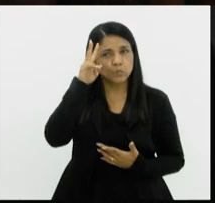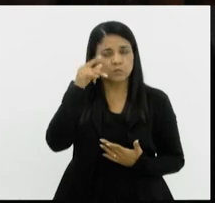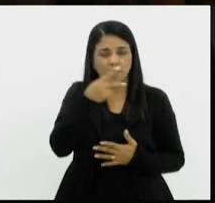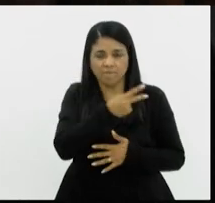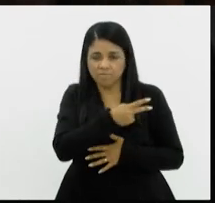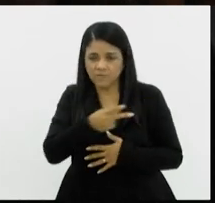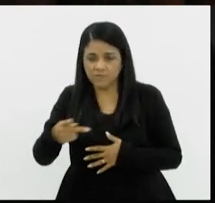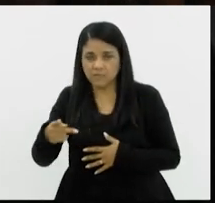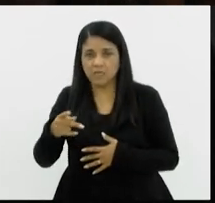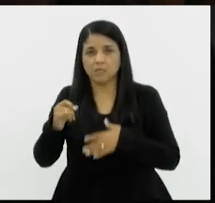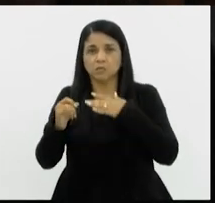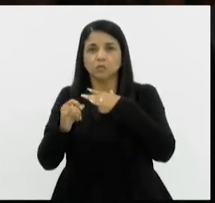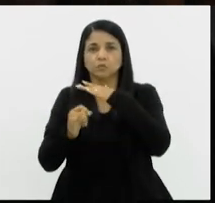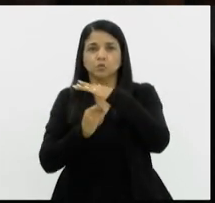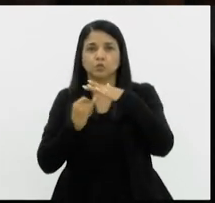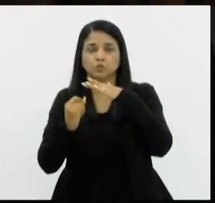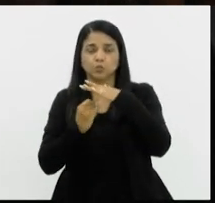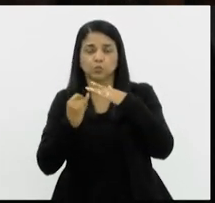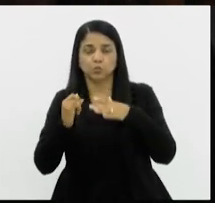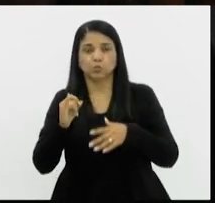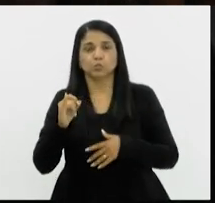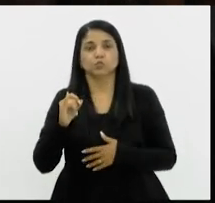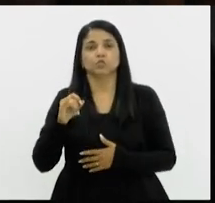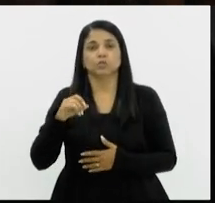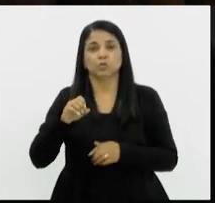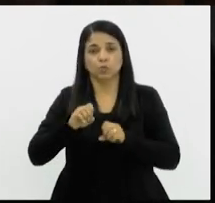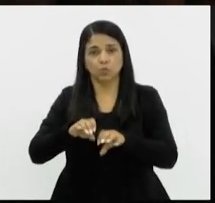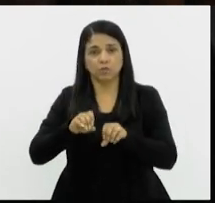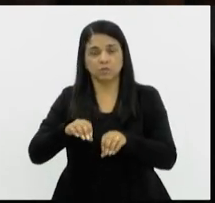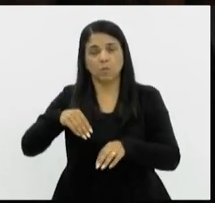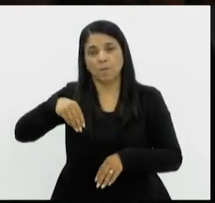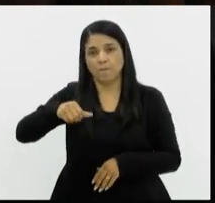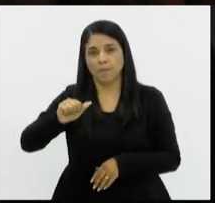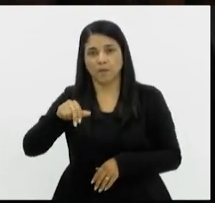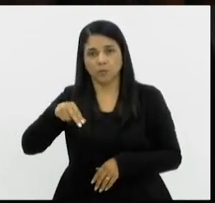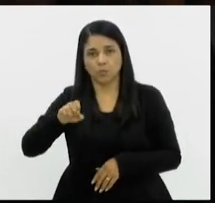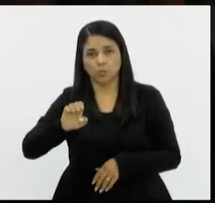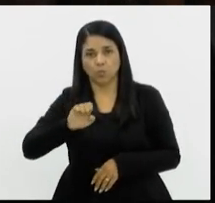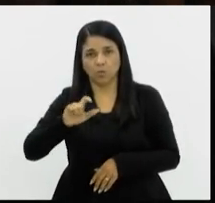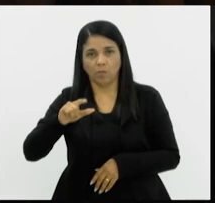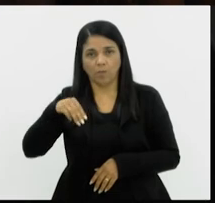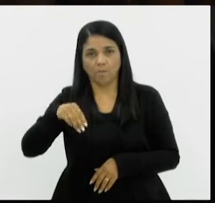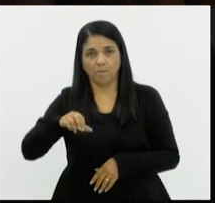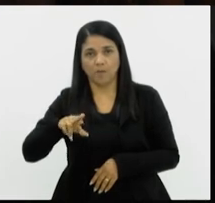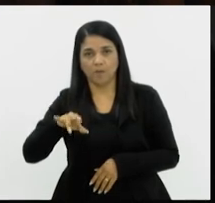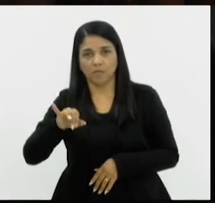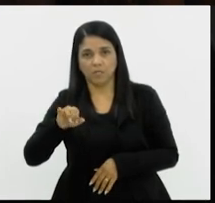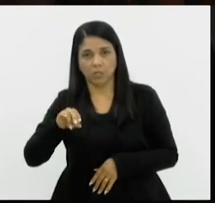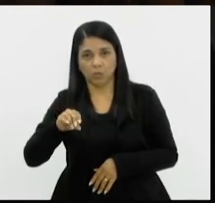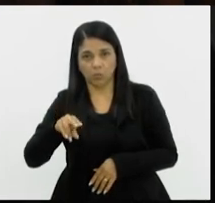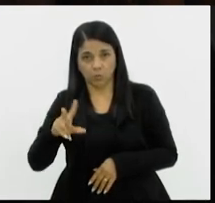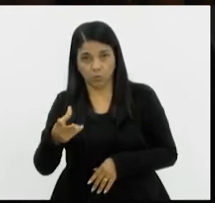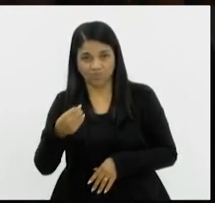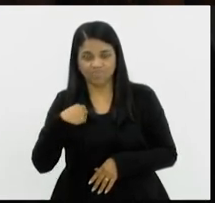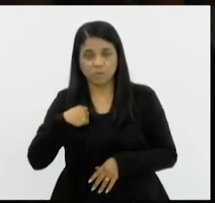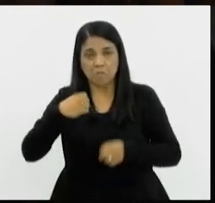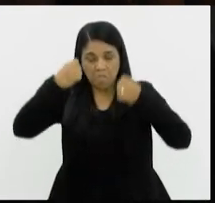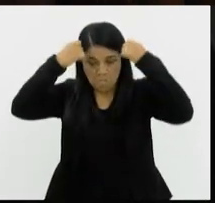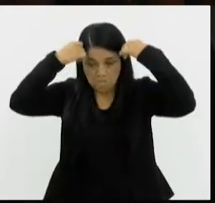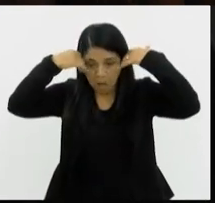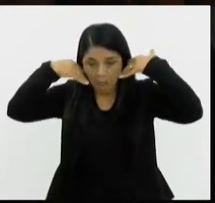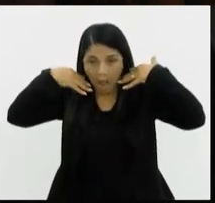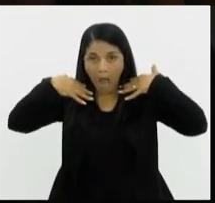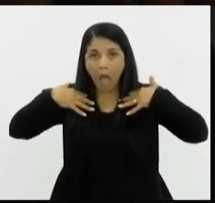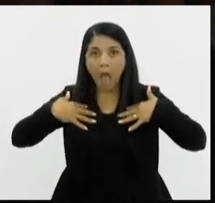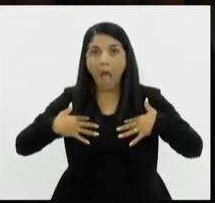Instituto de Educação Professor Manuel Marinho e saí de lá, presidente, pingando suor, muito